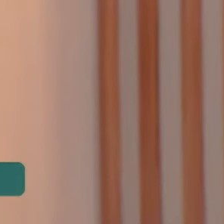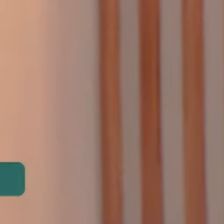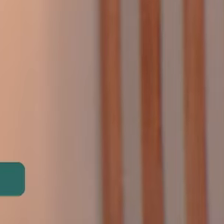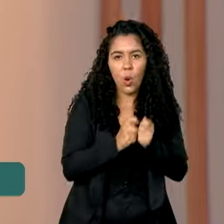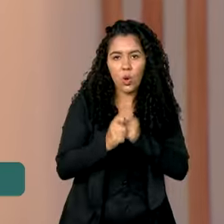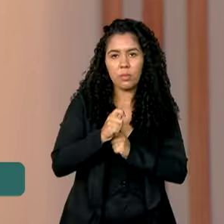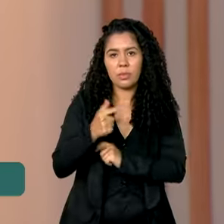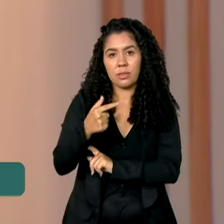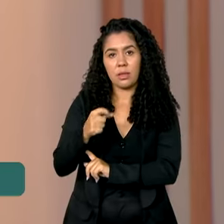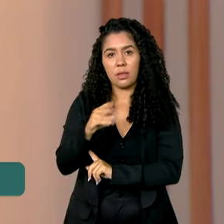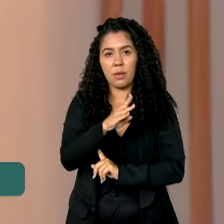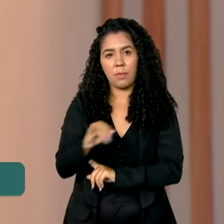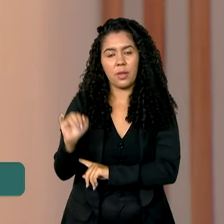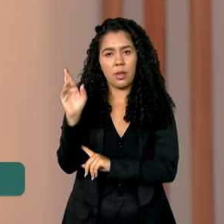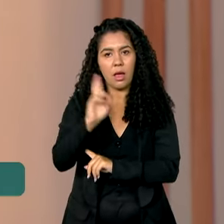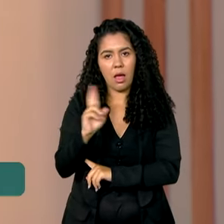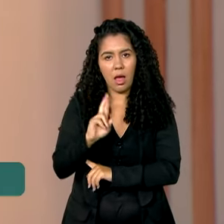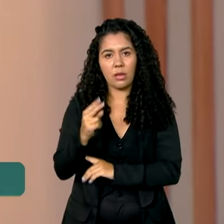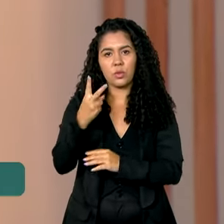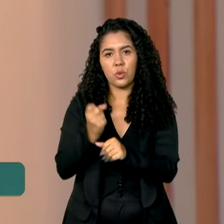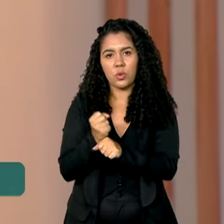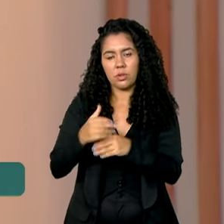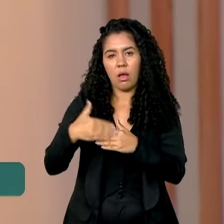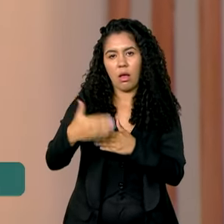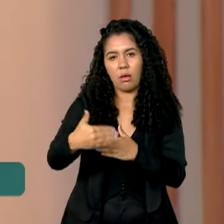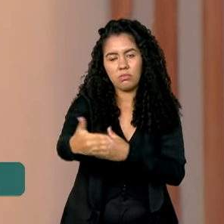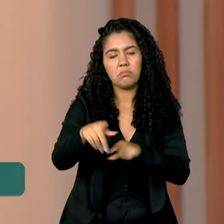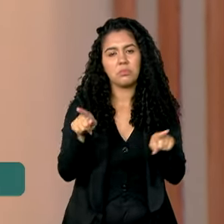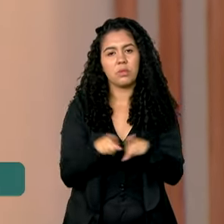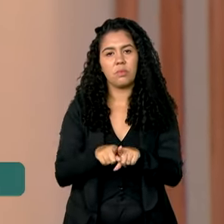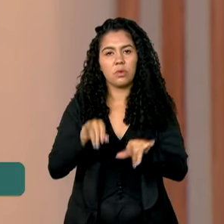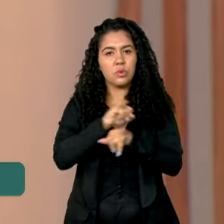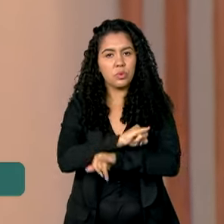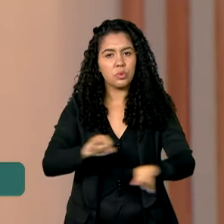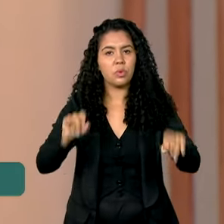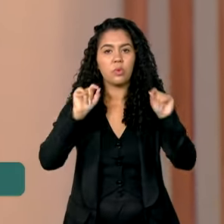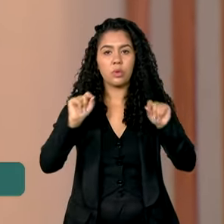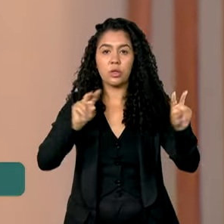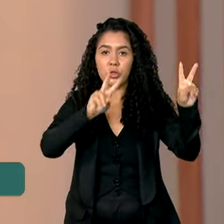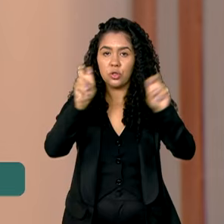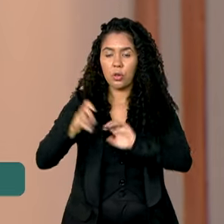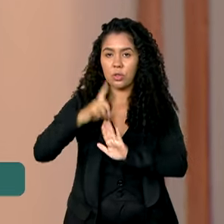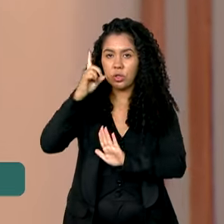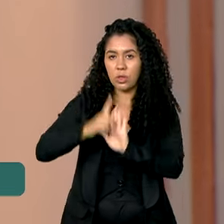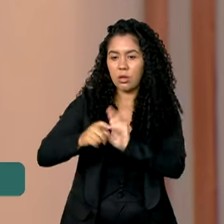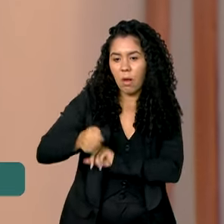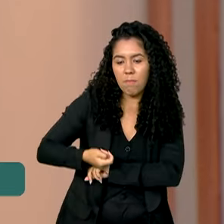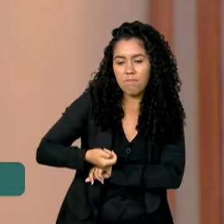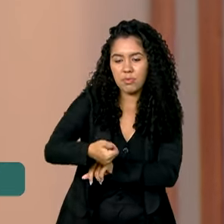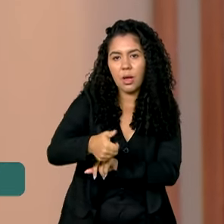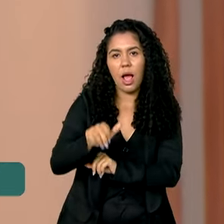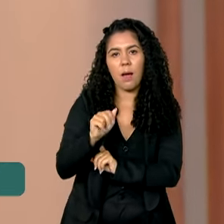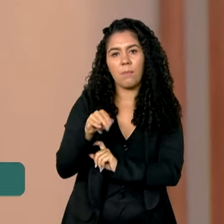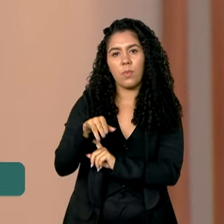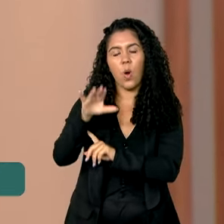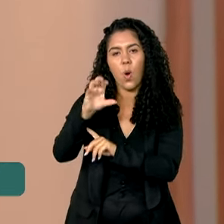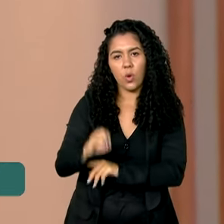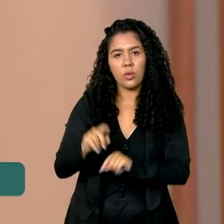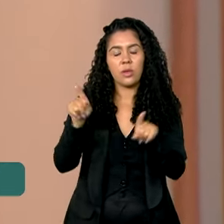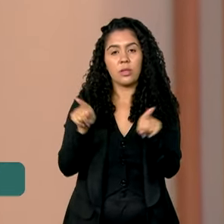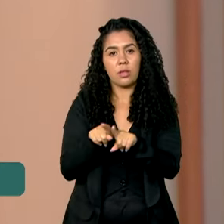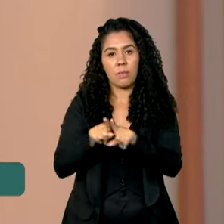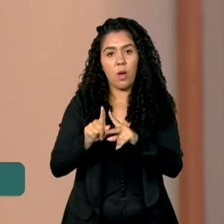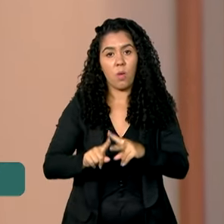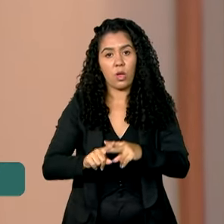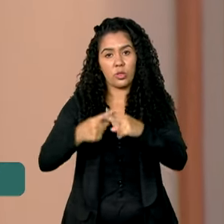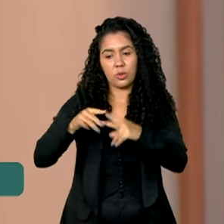bilhões de reais nos próximos dois anos e ressaltou que o direito ao abono salarial e o reajuste do salário mínimo acima